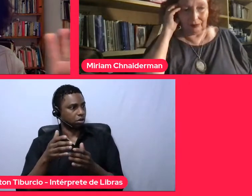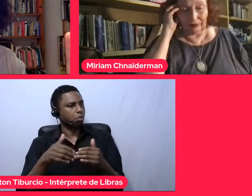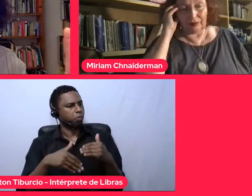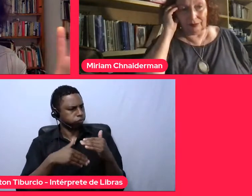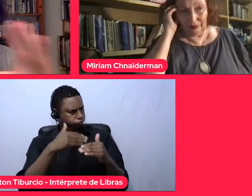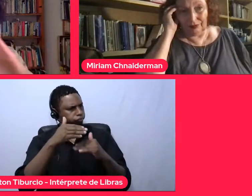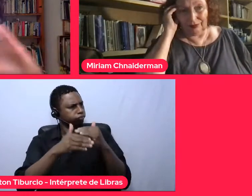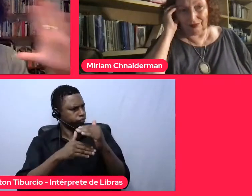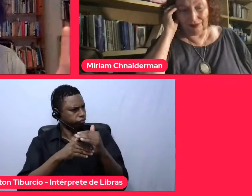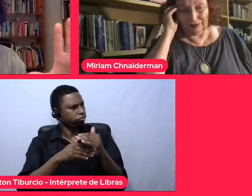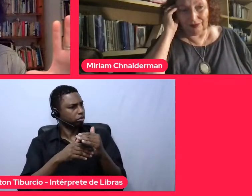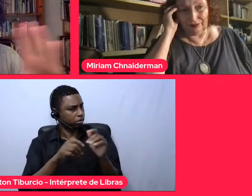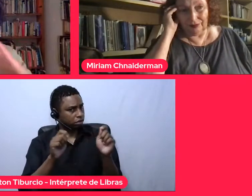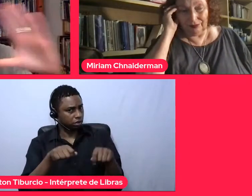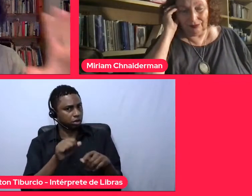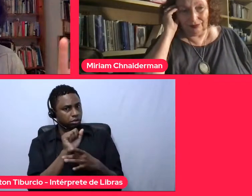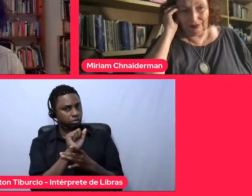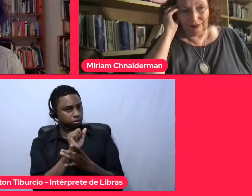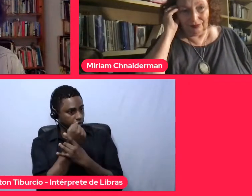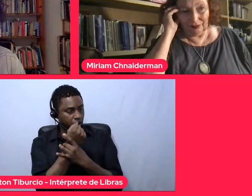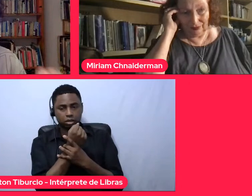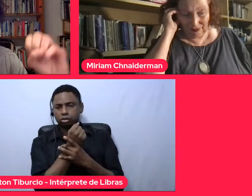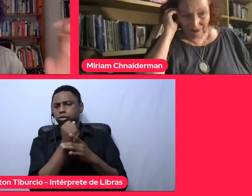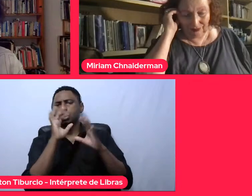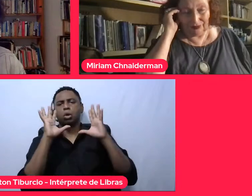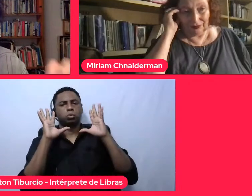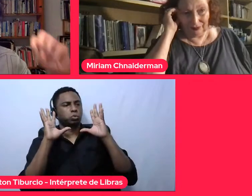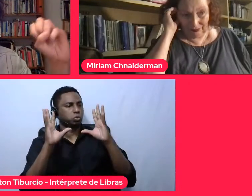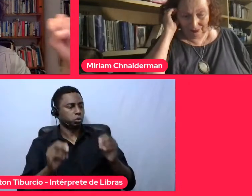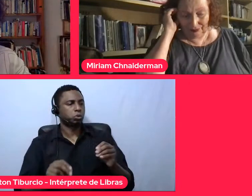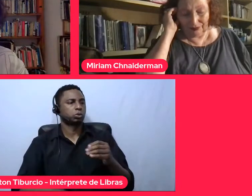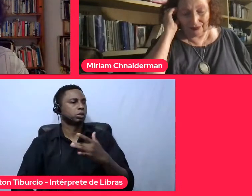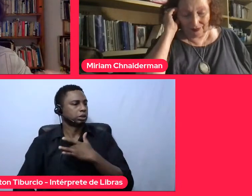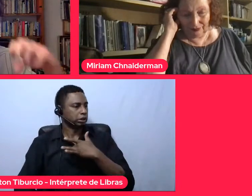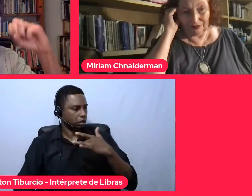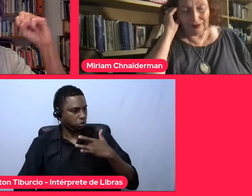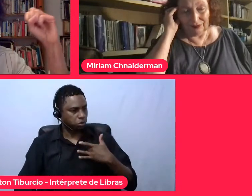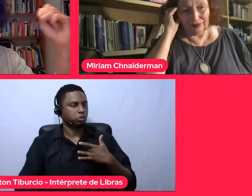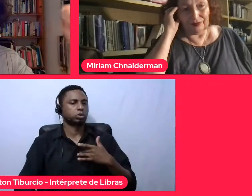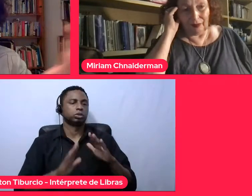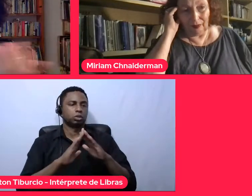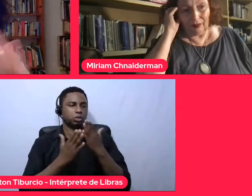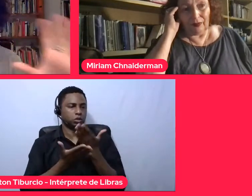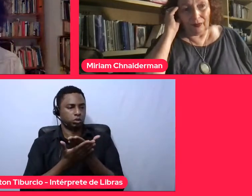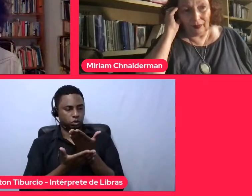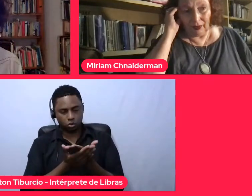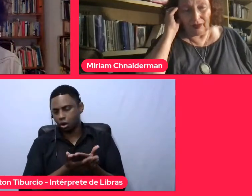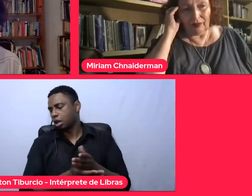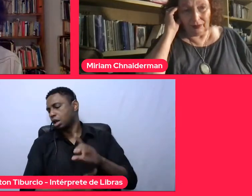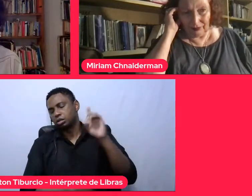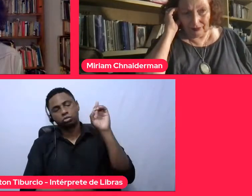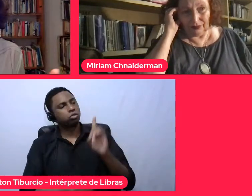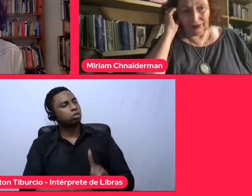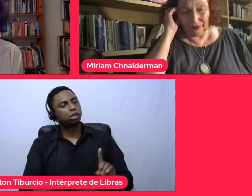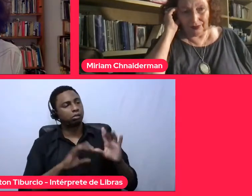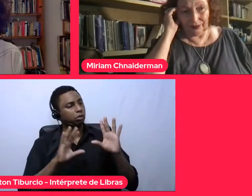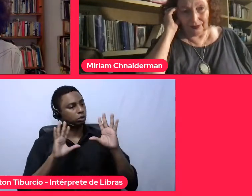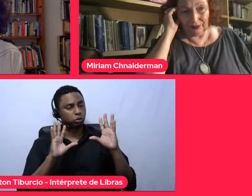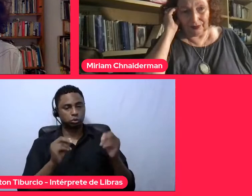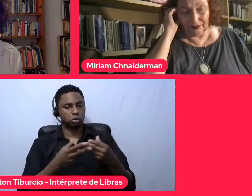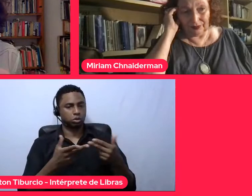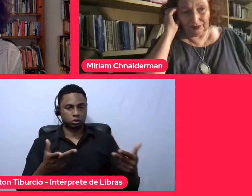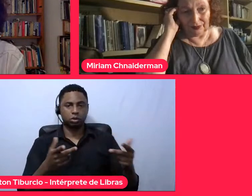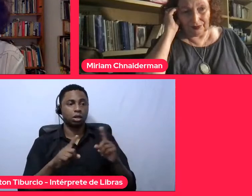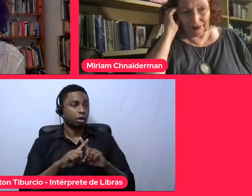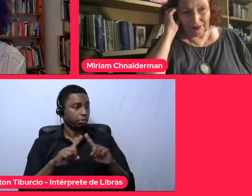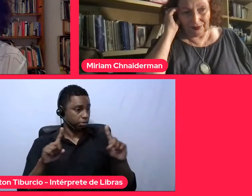ela garante praticamente tudo, na saúde, na educação, o direito a todas as coisas, mas, na